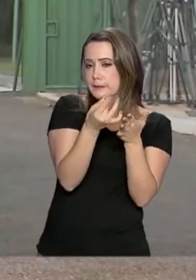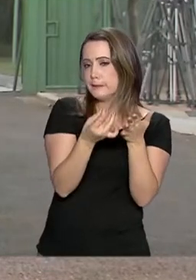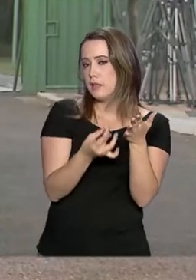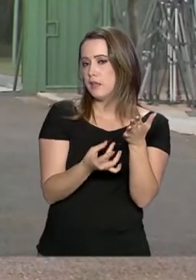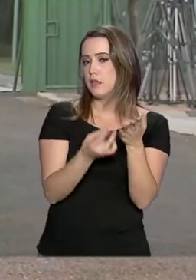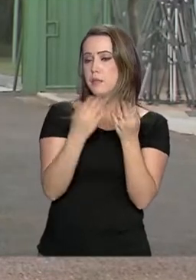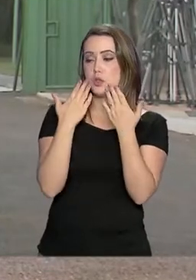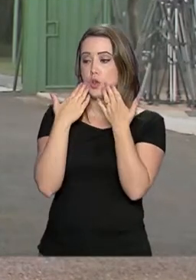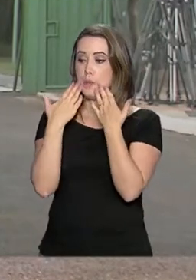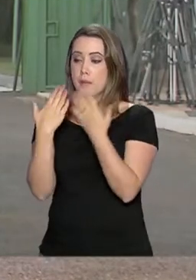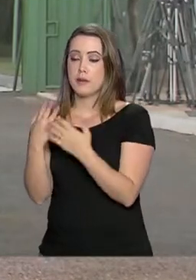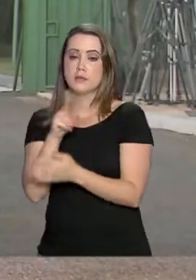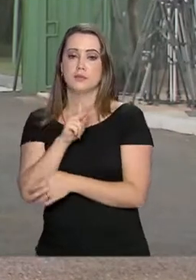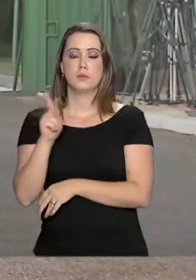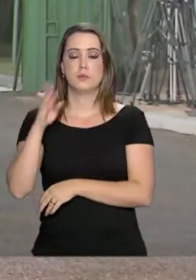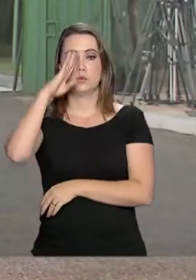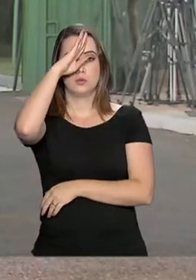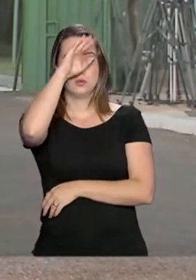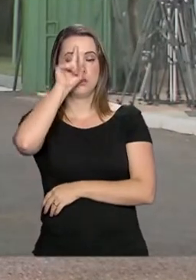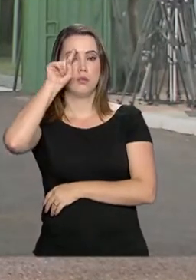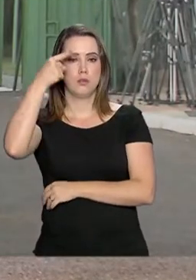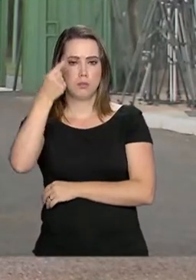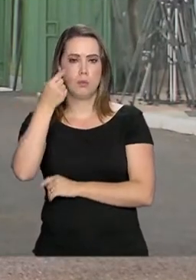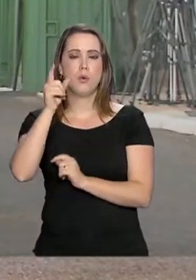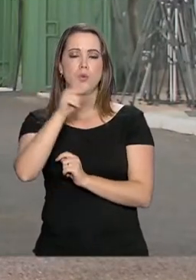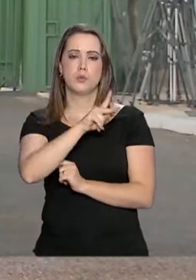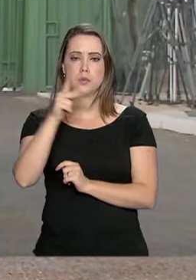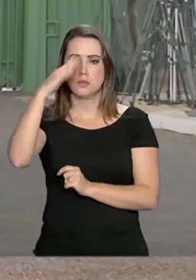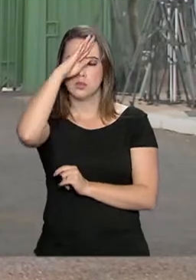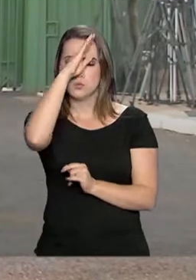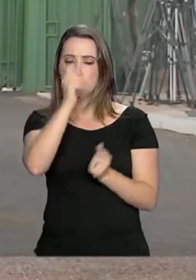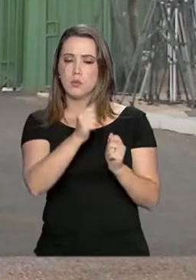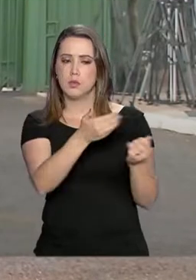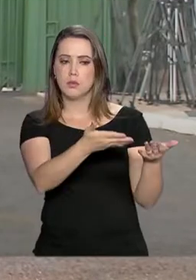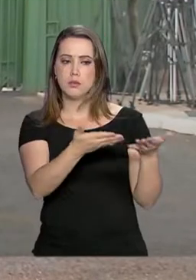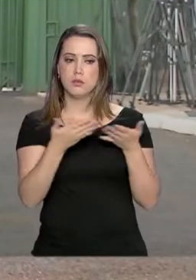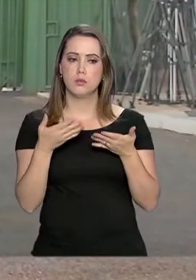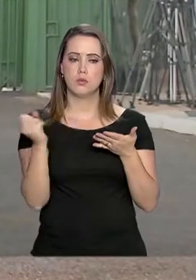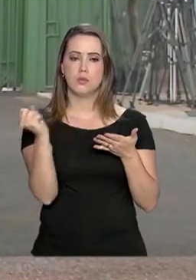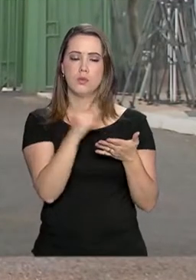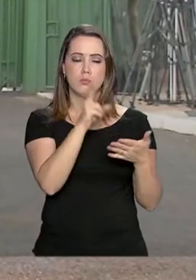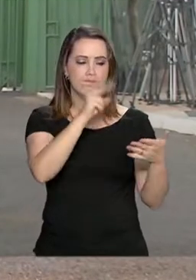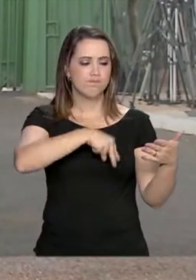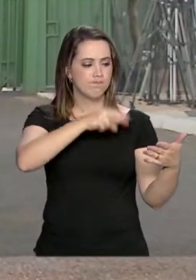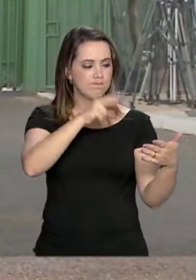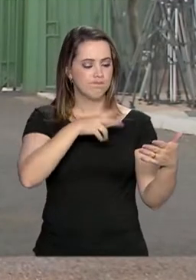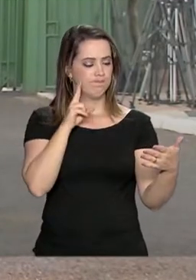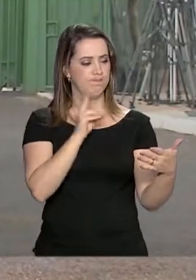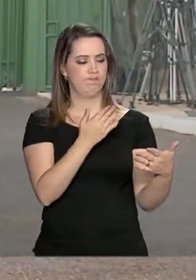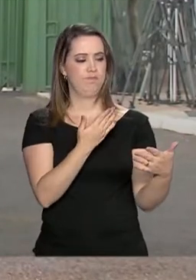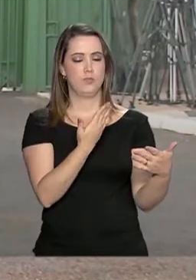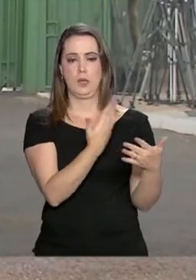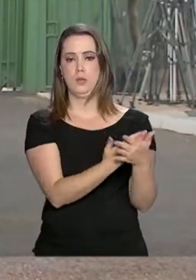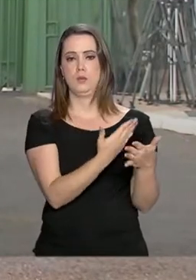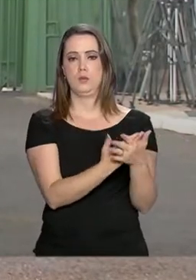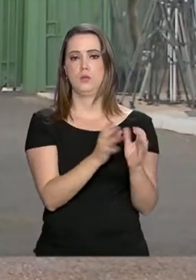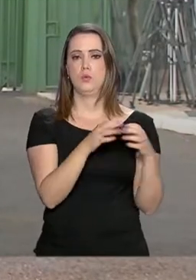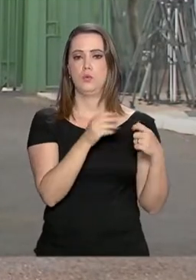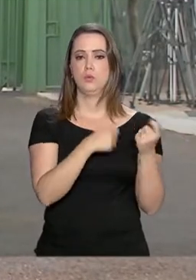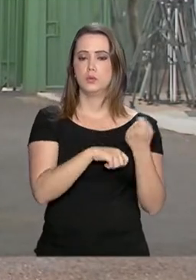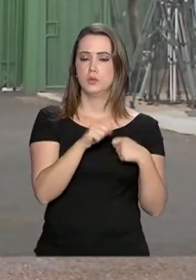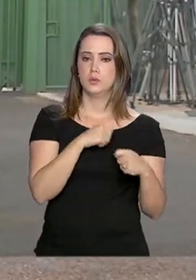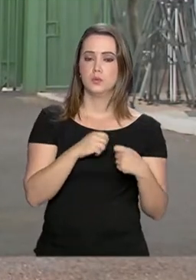condições de receber o ministro, de acompanhar esse novo texto, de checar esse texto que foi preparado pela equipe